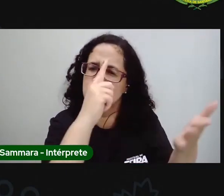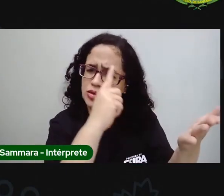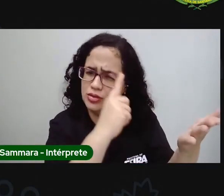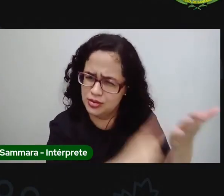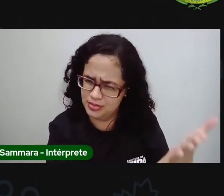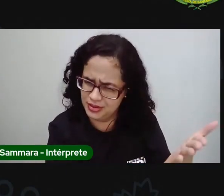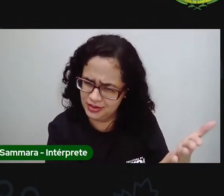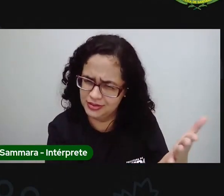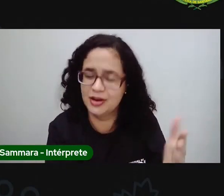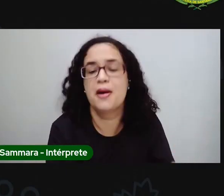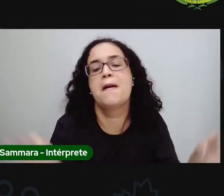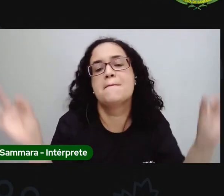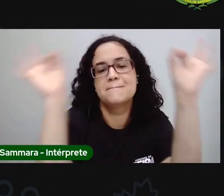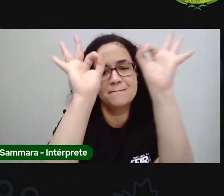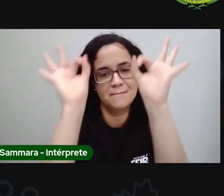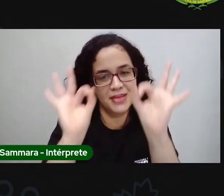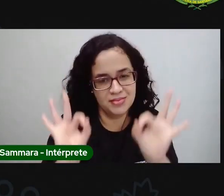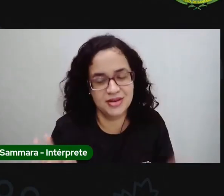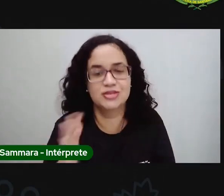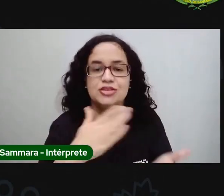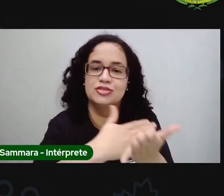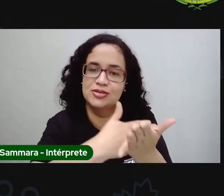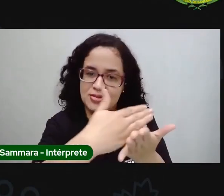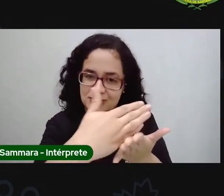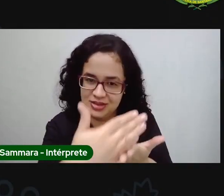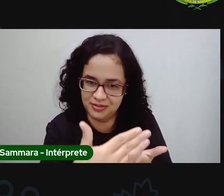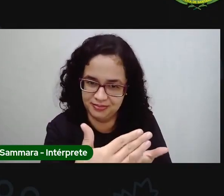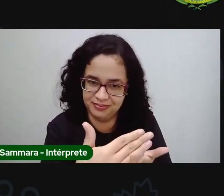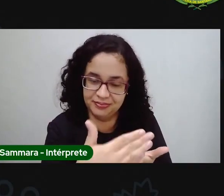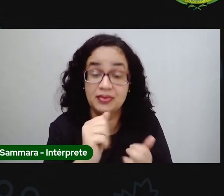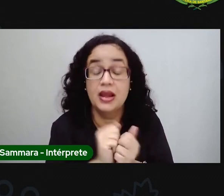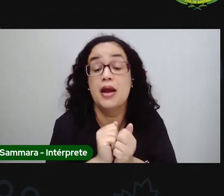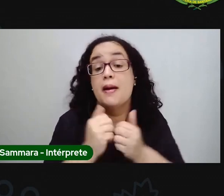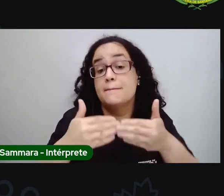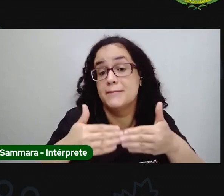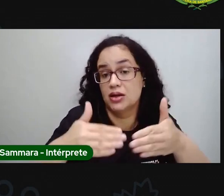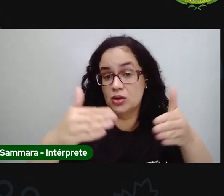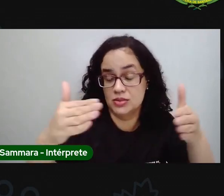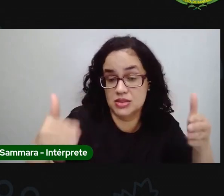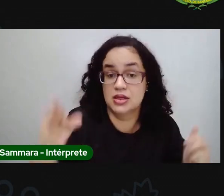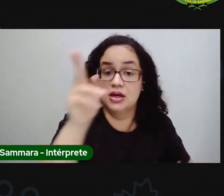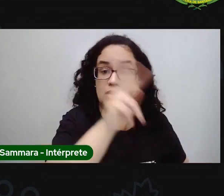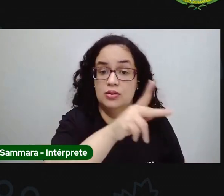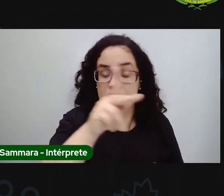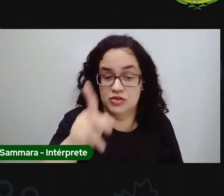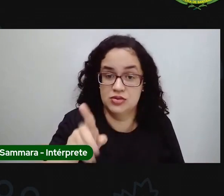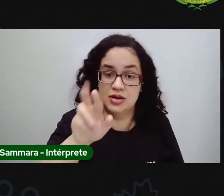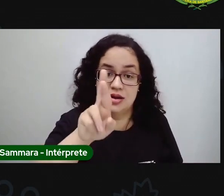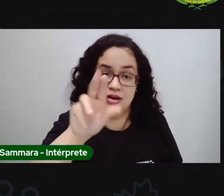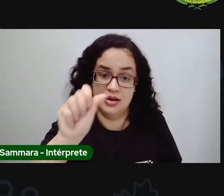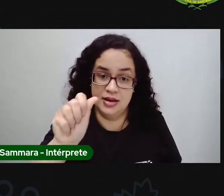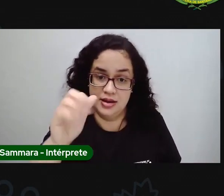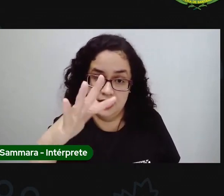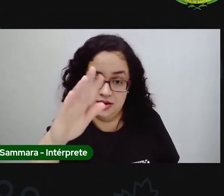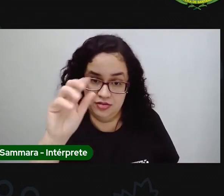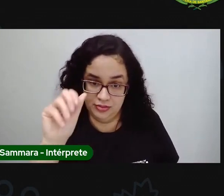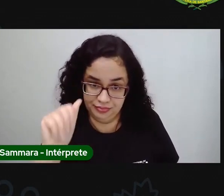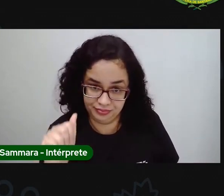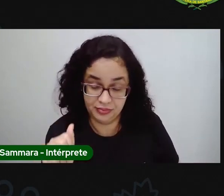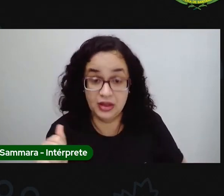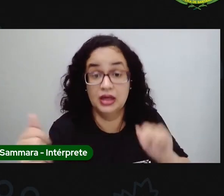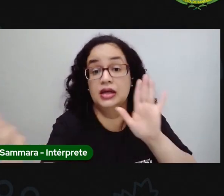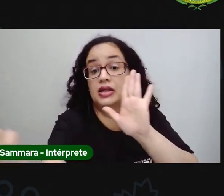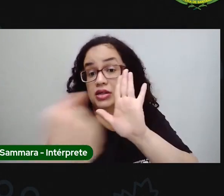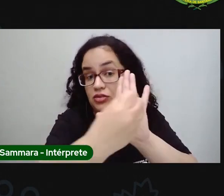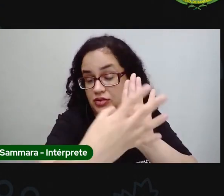Se preparem que a gente vai começar. Para iniciar, a Pró Rafa vai fazer a apresentação desse